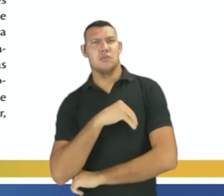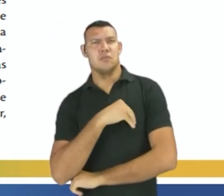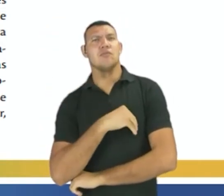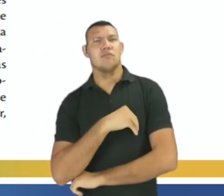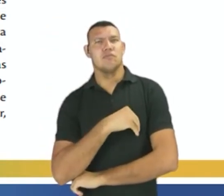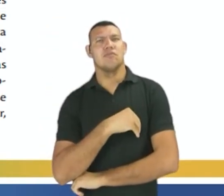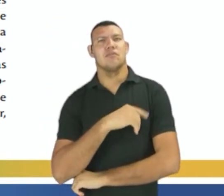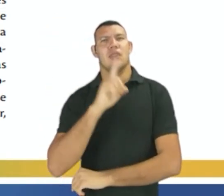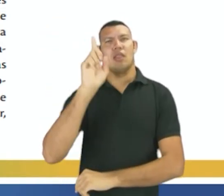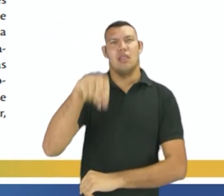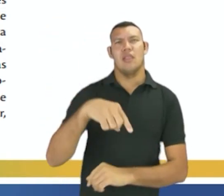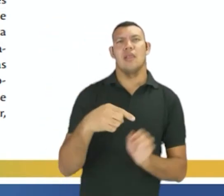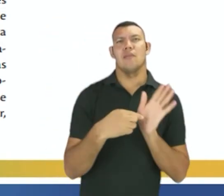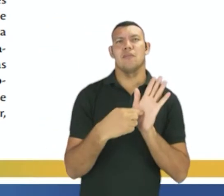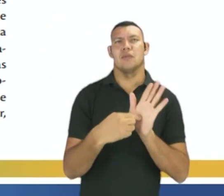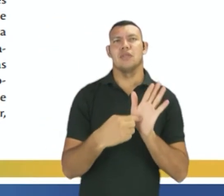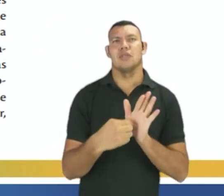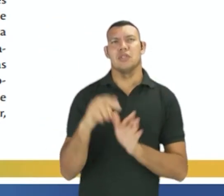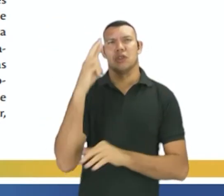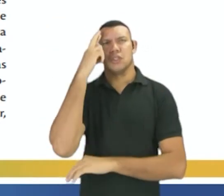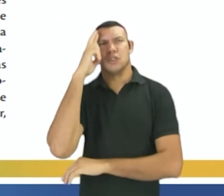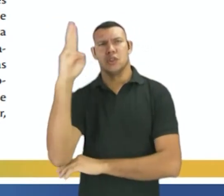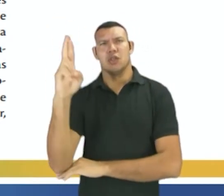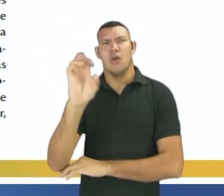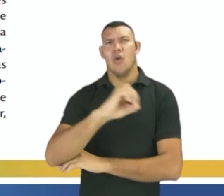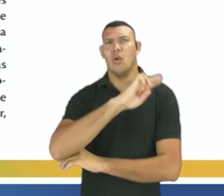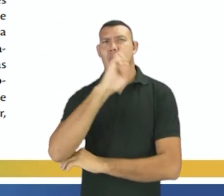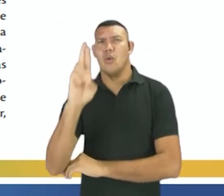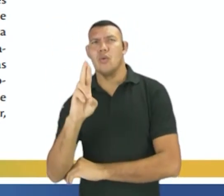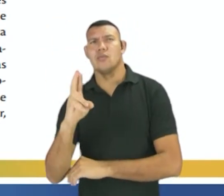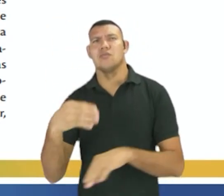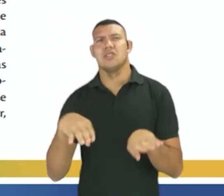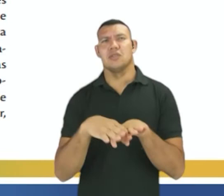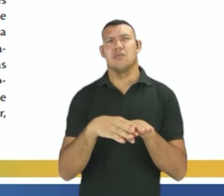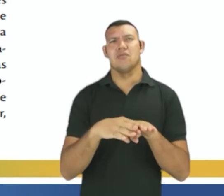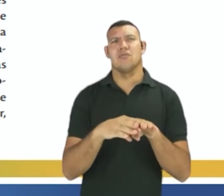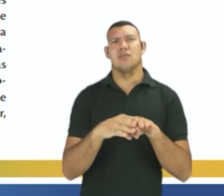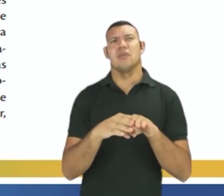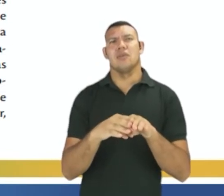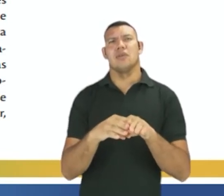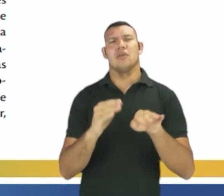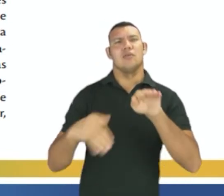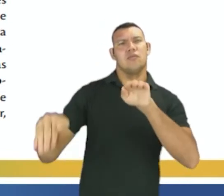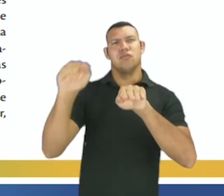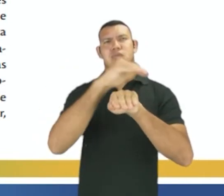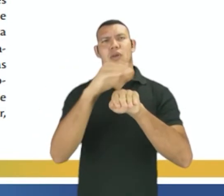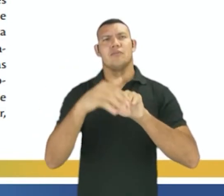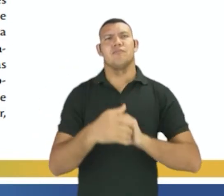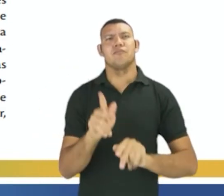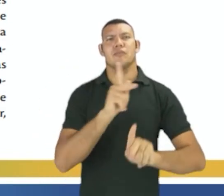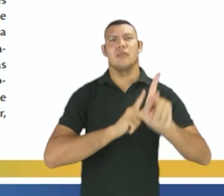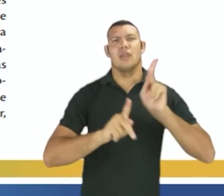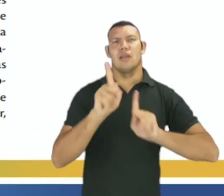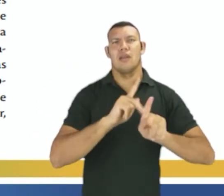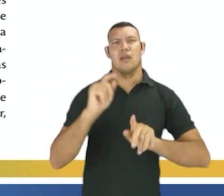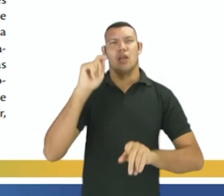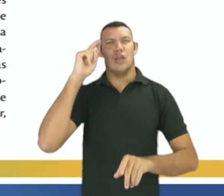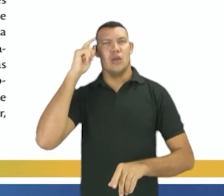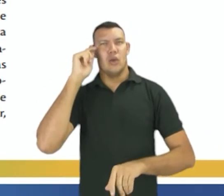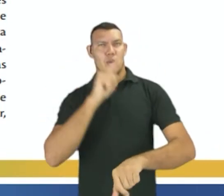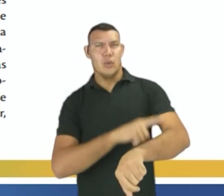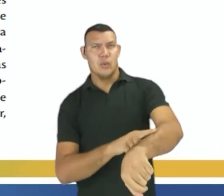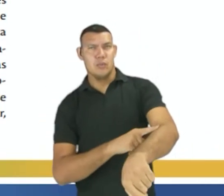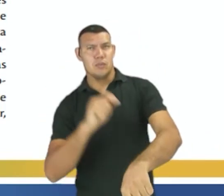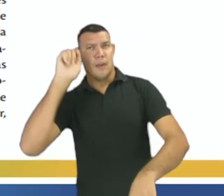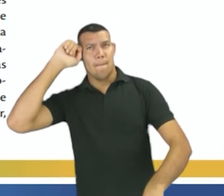e reside em domicílios com piores condições de moradia e com menos acesso a bens e serviços que a população de cor ou